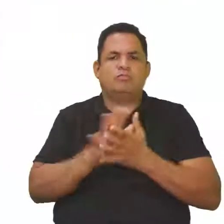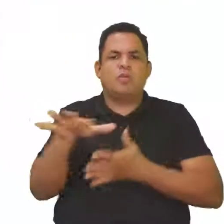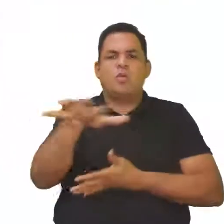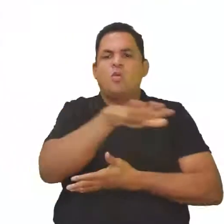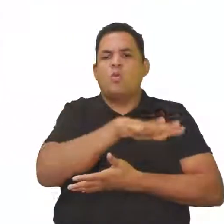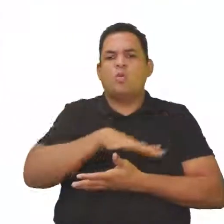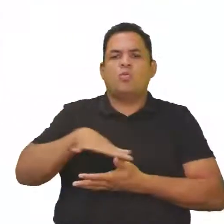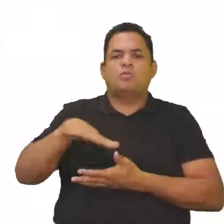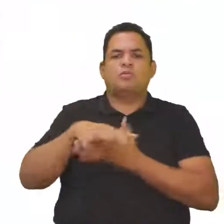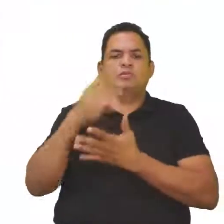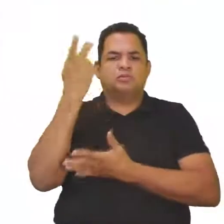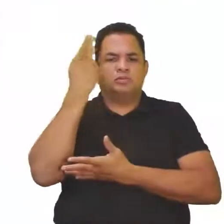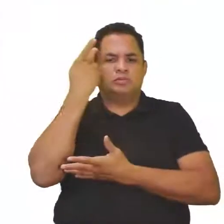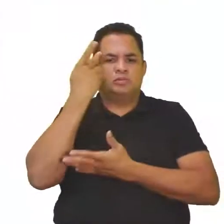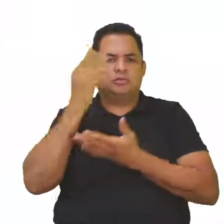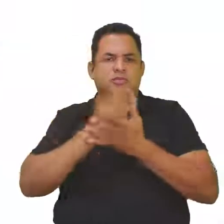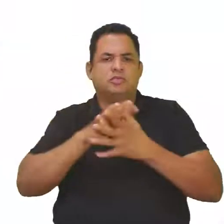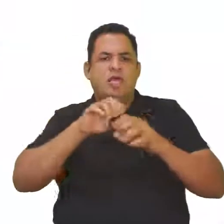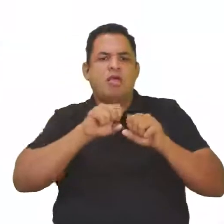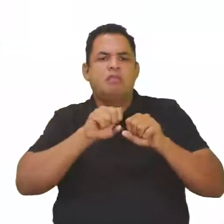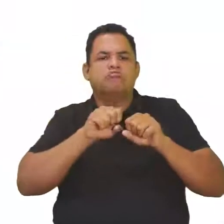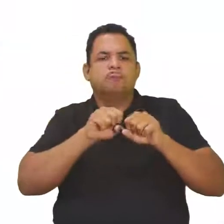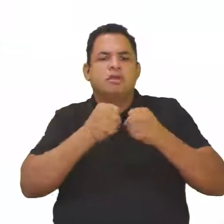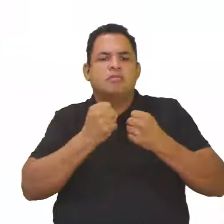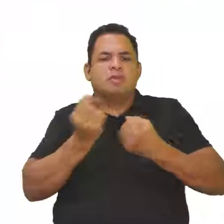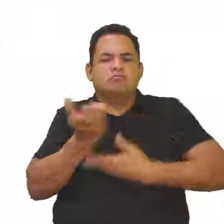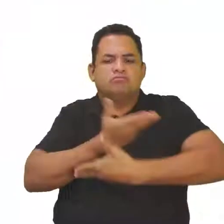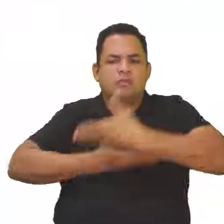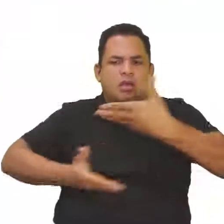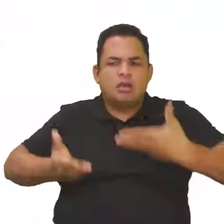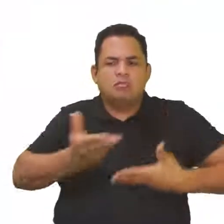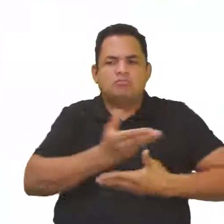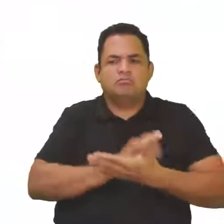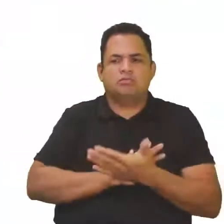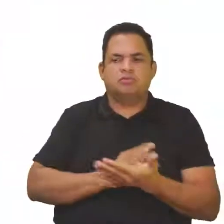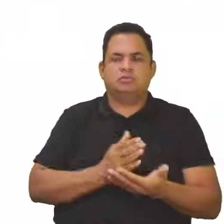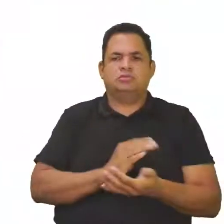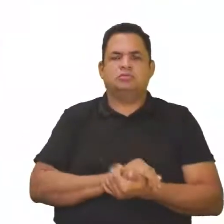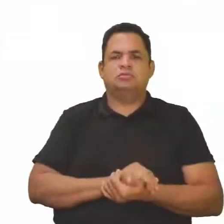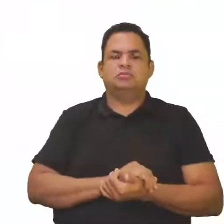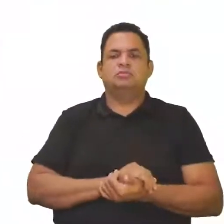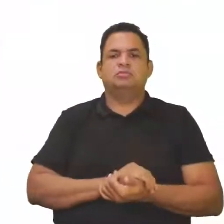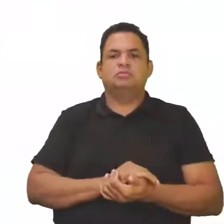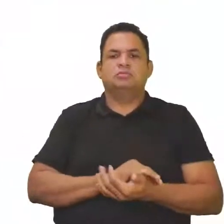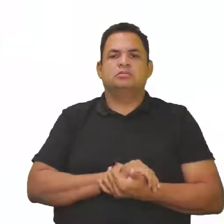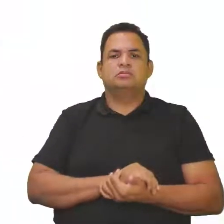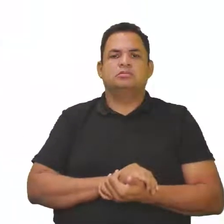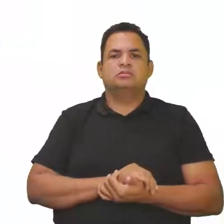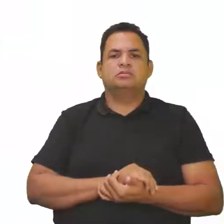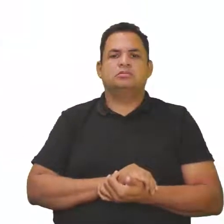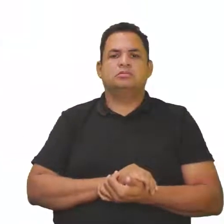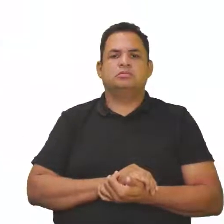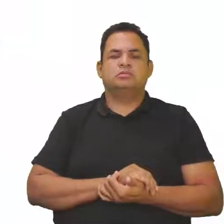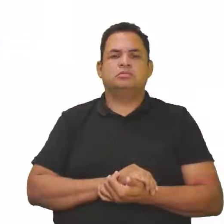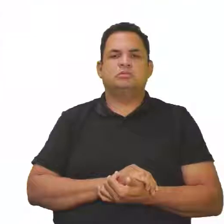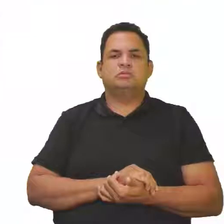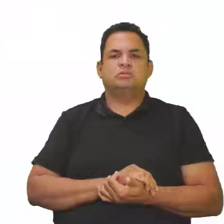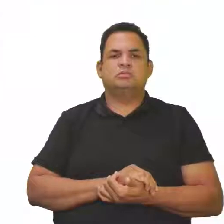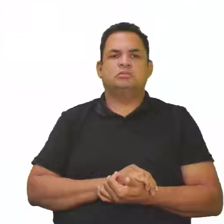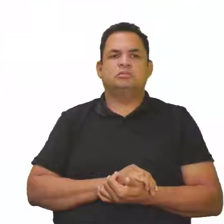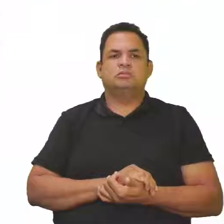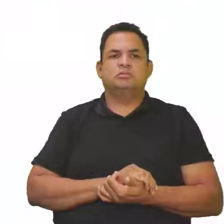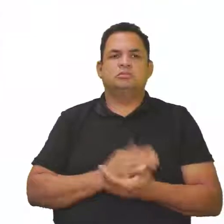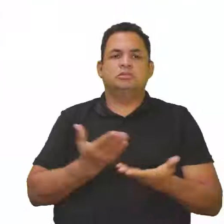ambientes naturais, ele está quebrando a harmonia que existe nos ambientes naturais. Com relação à